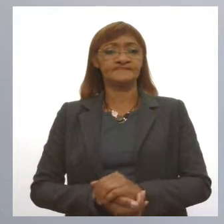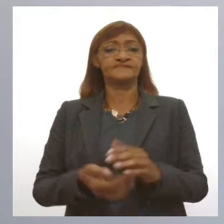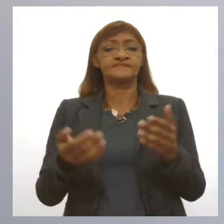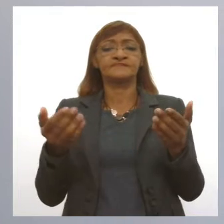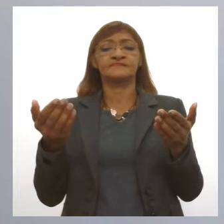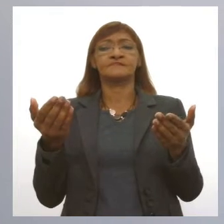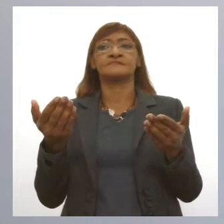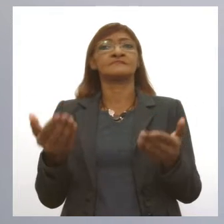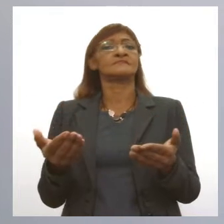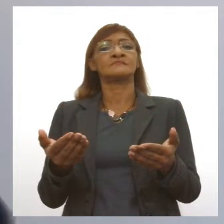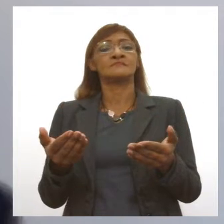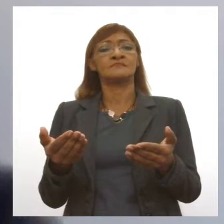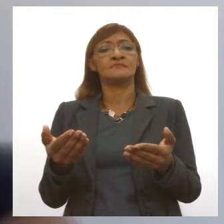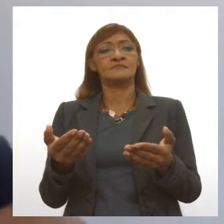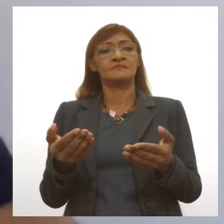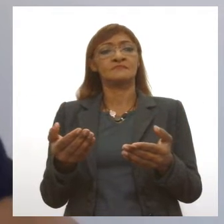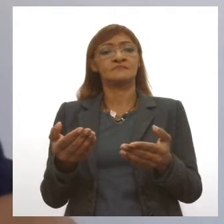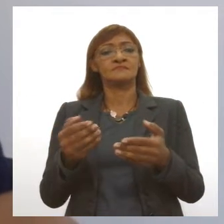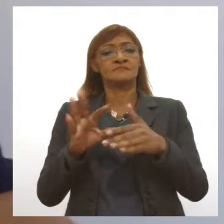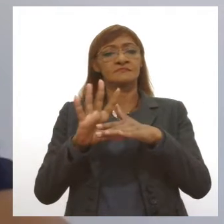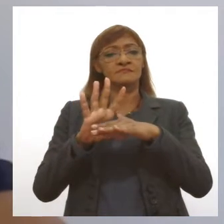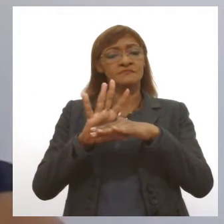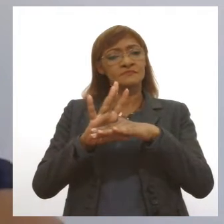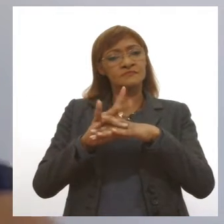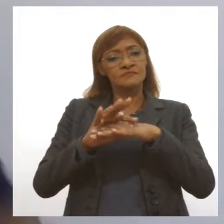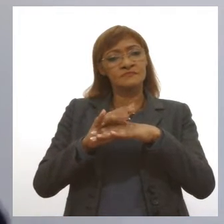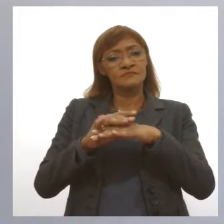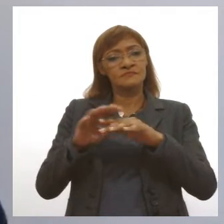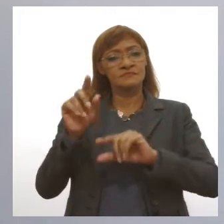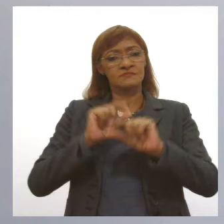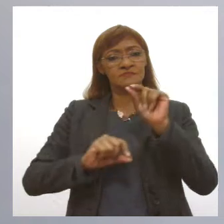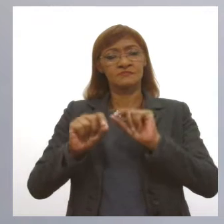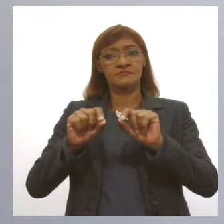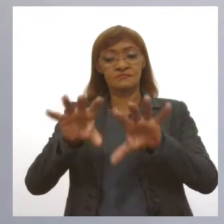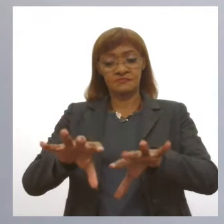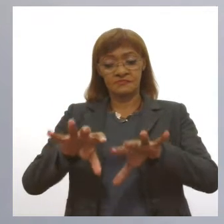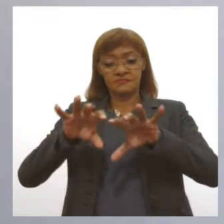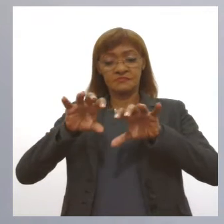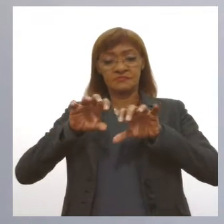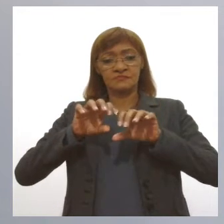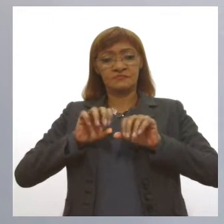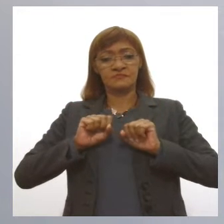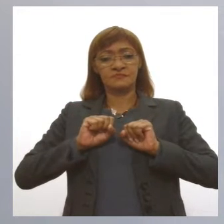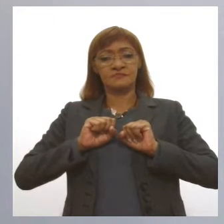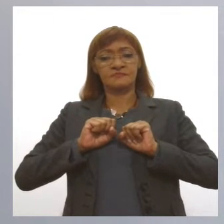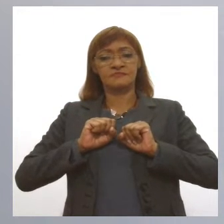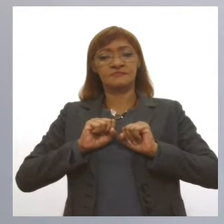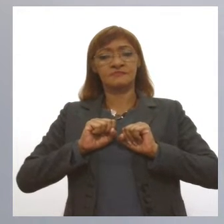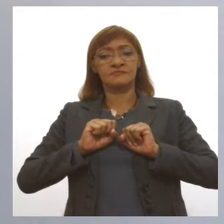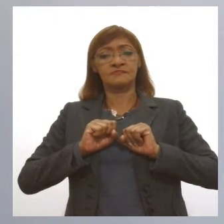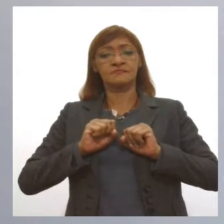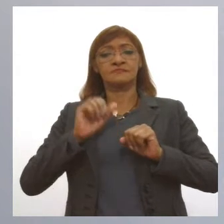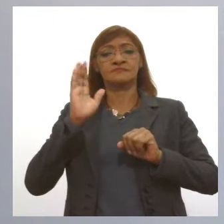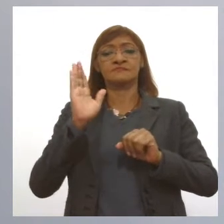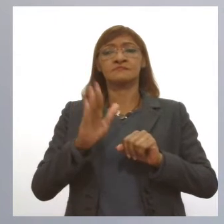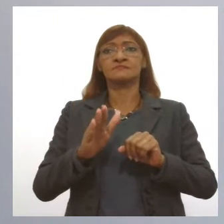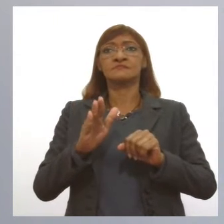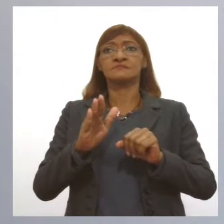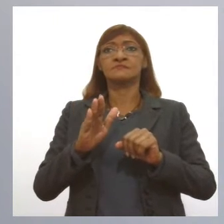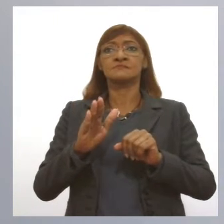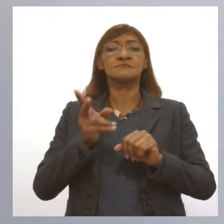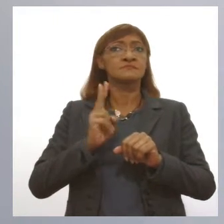doença, ela, quando a pessoa adquire a doença, naturalmente em muitas situações você fica